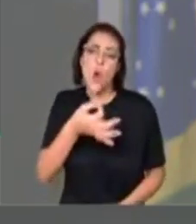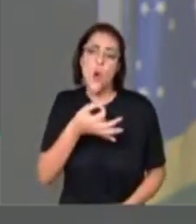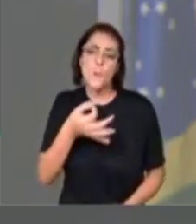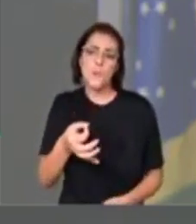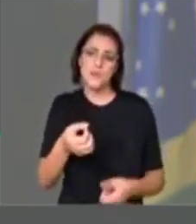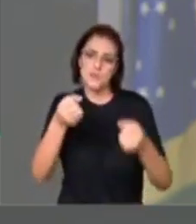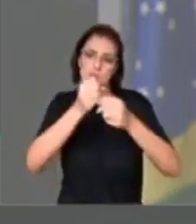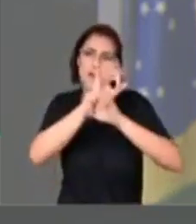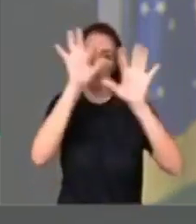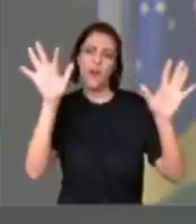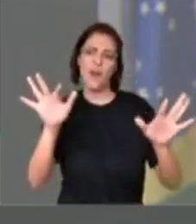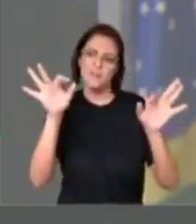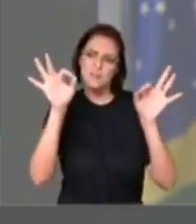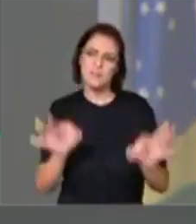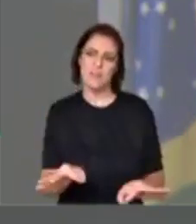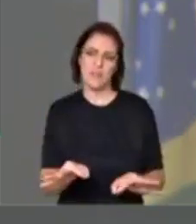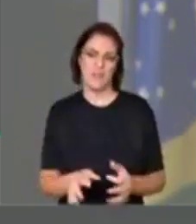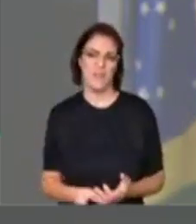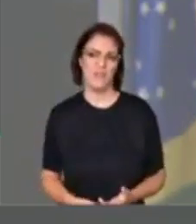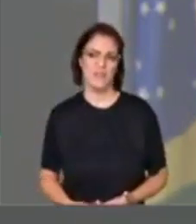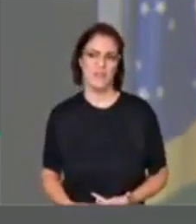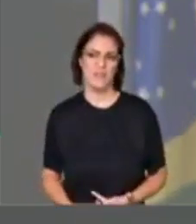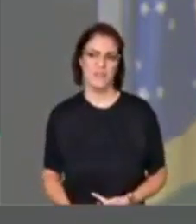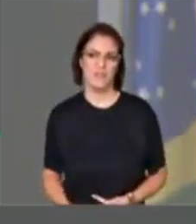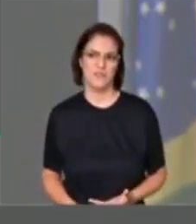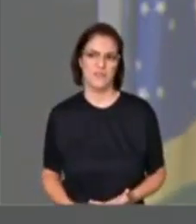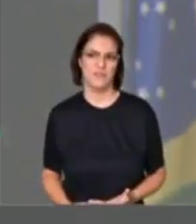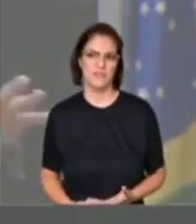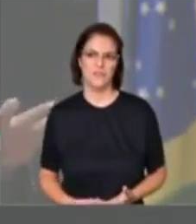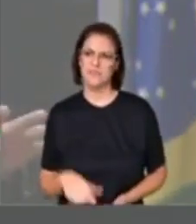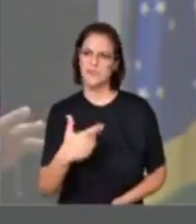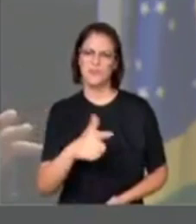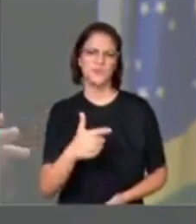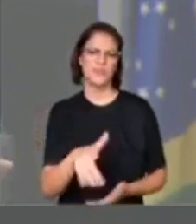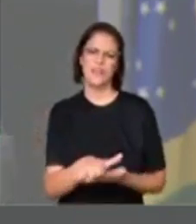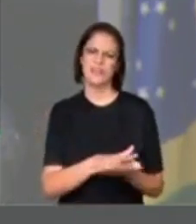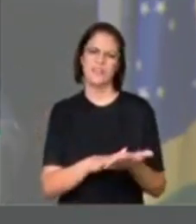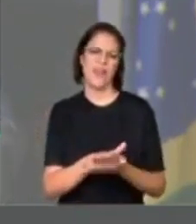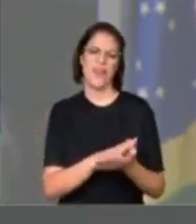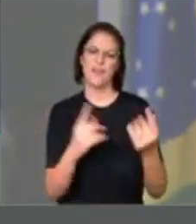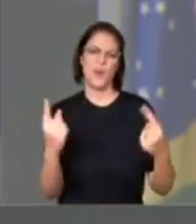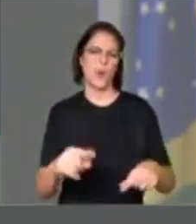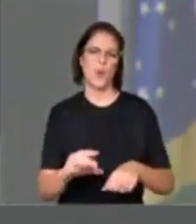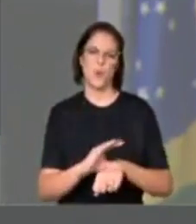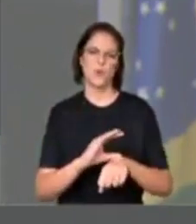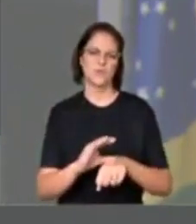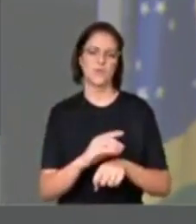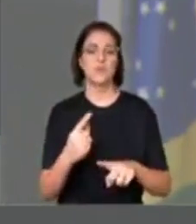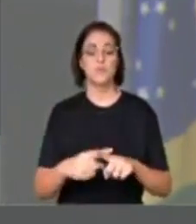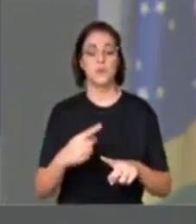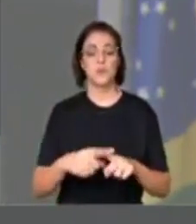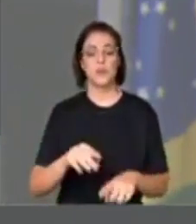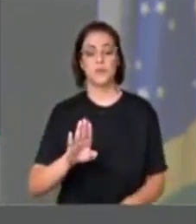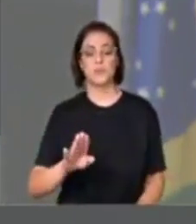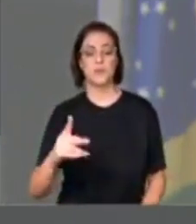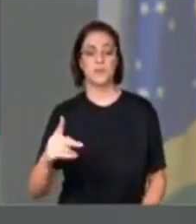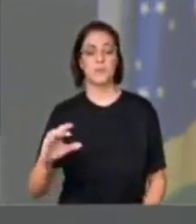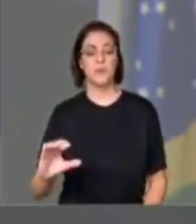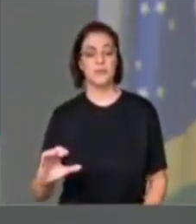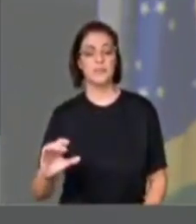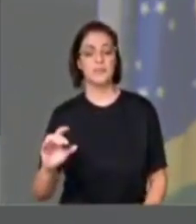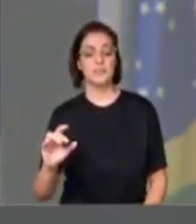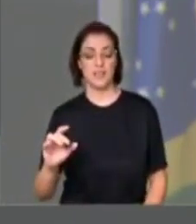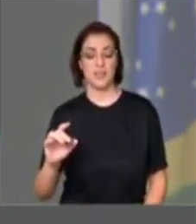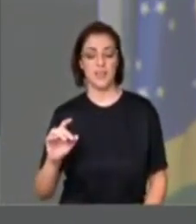com argumentos sólidos. Primeiro que não existe inconstitucionalidade nenhuma em relação ao princípio da solidariedade, porque o BPC, o Benefício de Prestação Continuada,